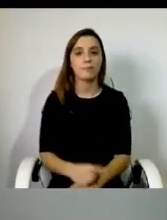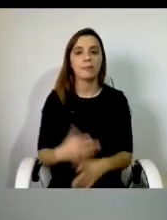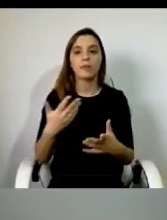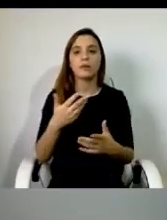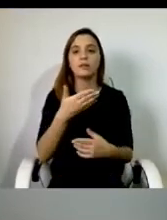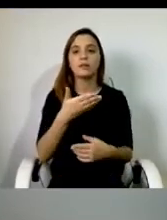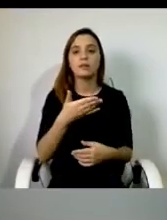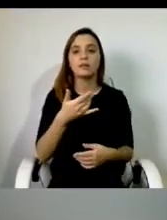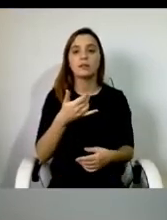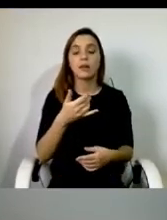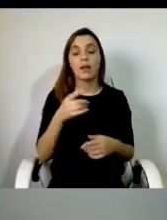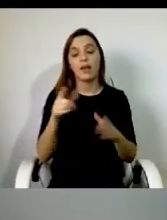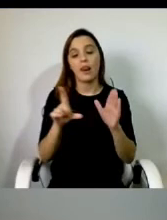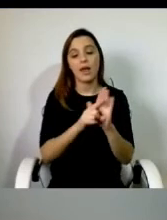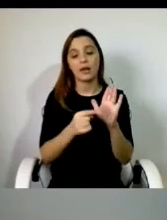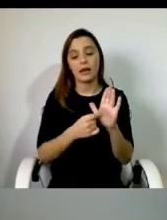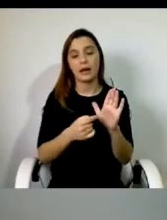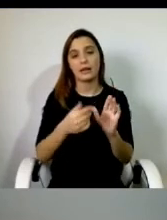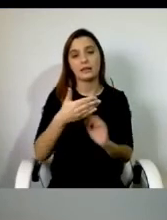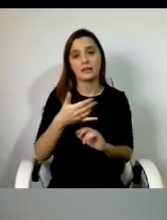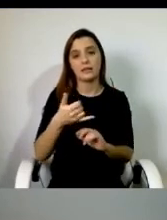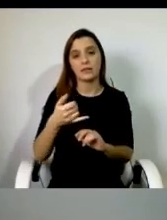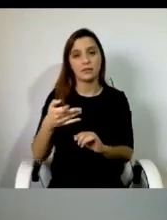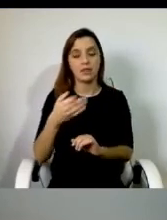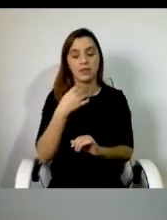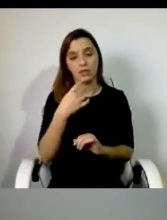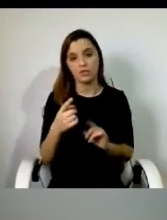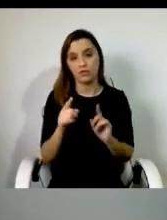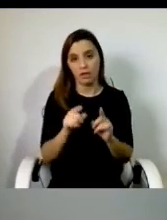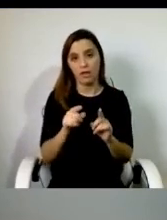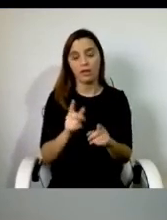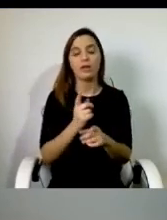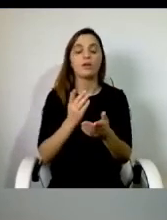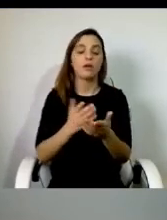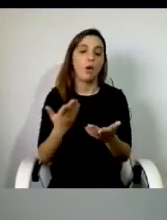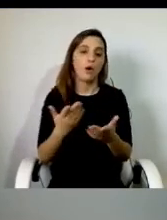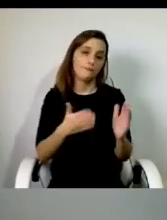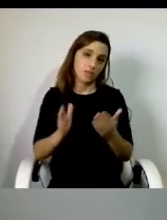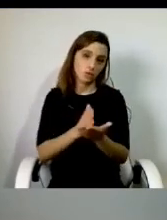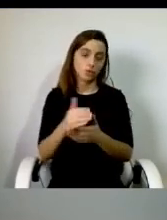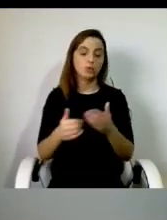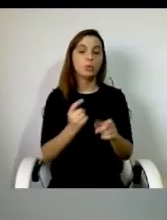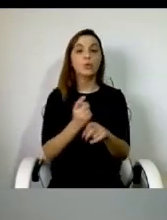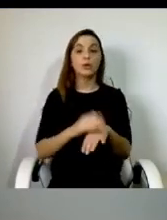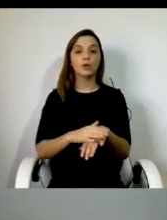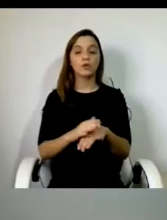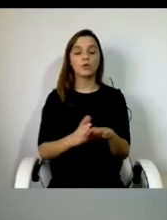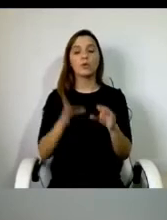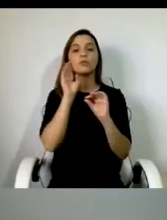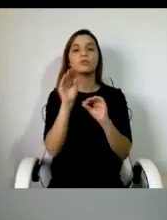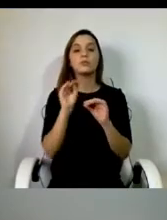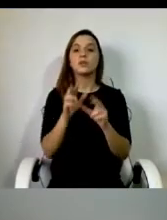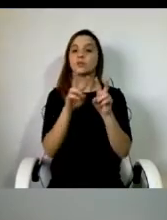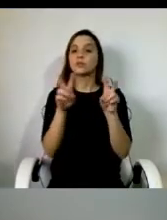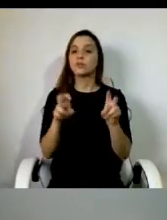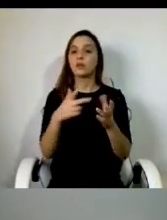portanto, estamos nessa fase da formação contínua, que é uma formação certificada e é também ajustada às necessidades que nós fomos tendo